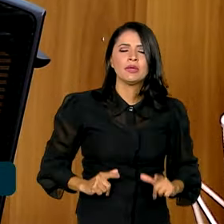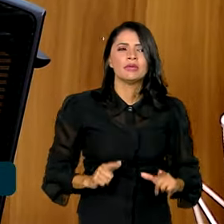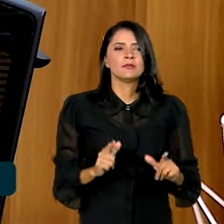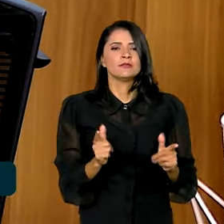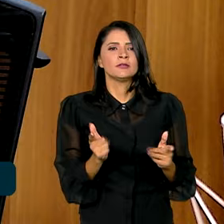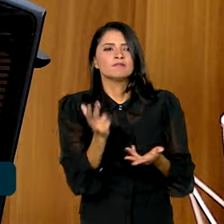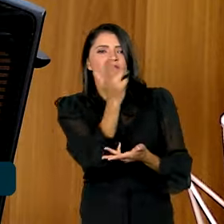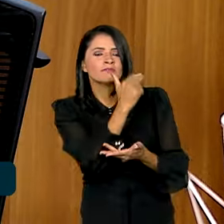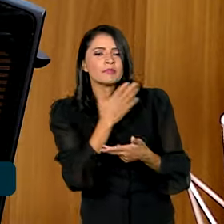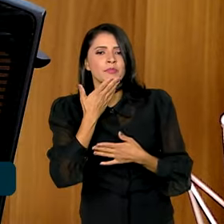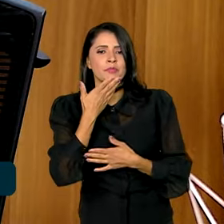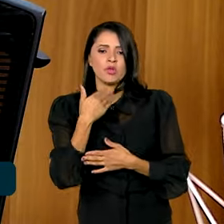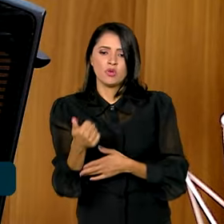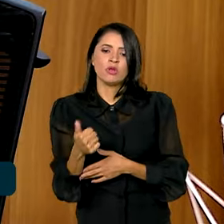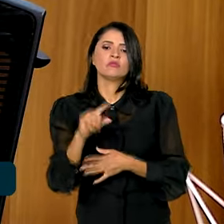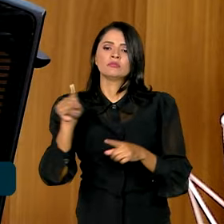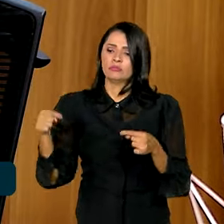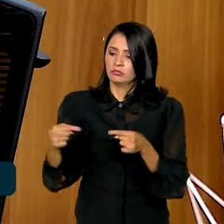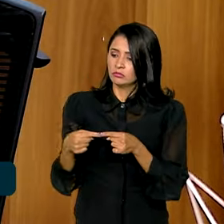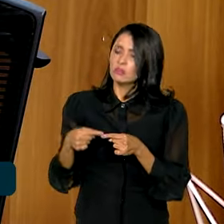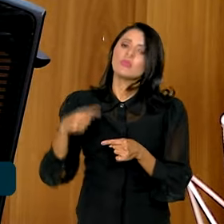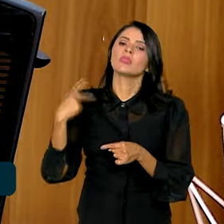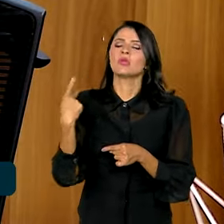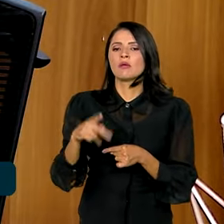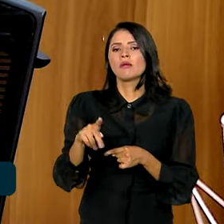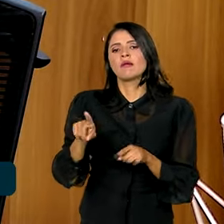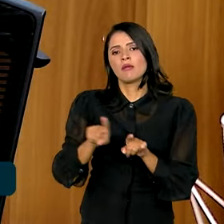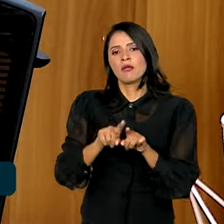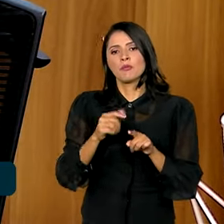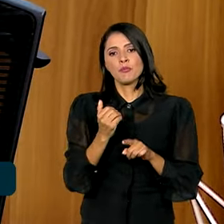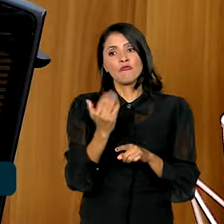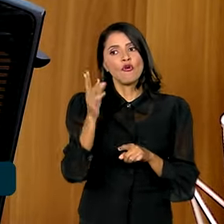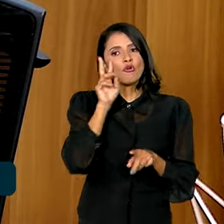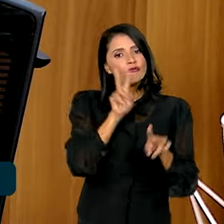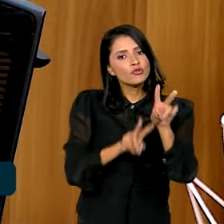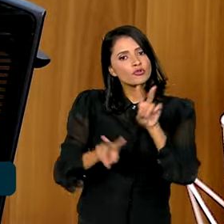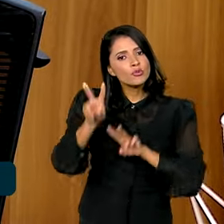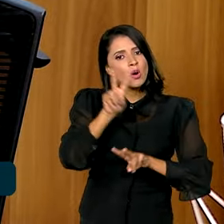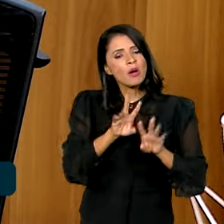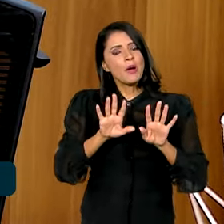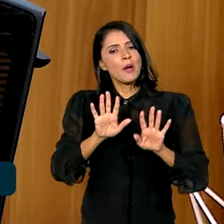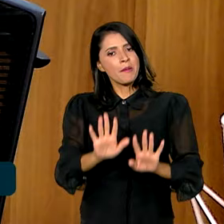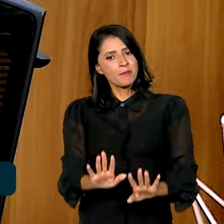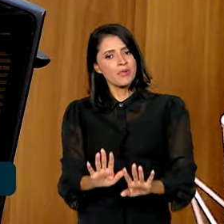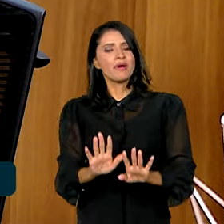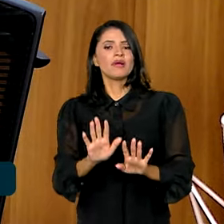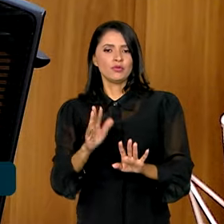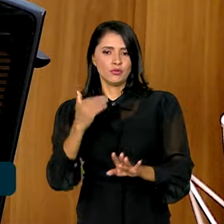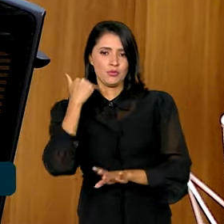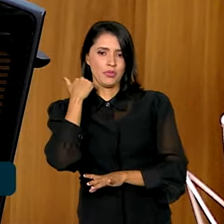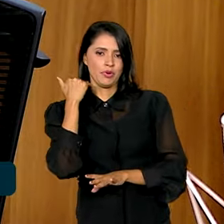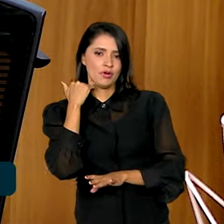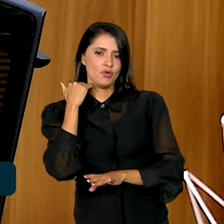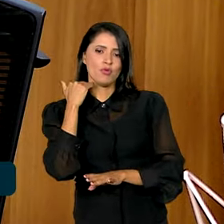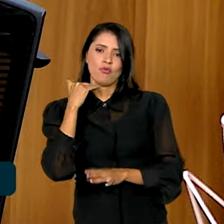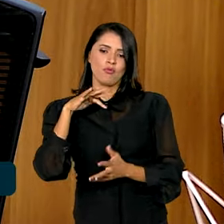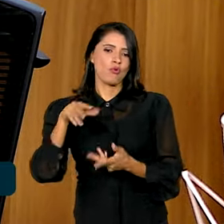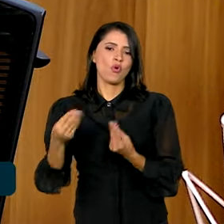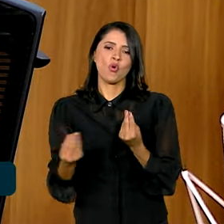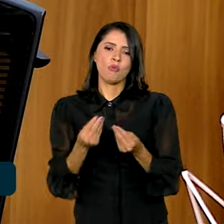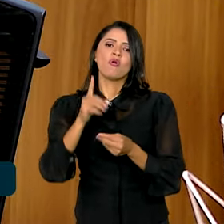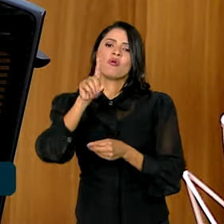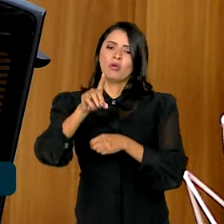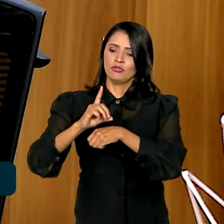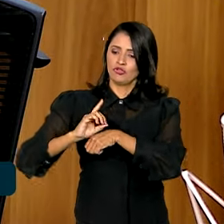aparência. Esse é um aspecto ligado muito mais ao mundo físico. Mas o mundo bancário, hoje, ele tende a ser cada vez mais